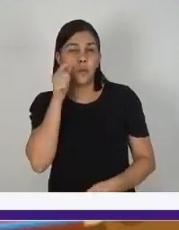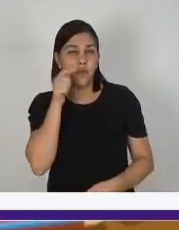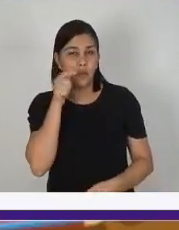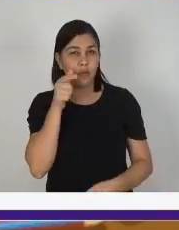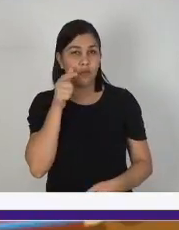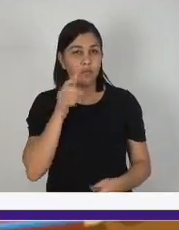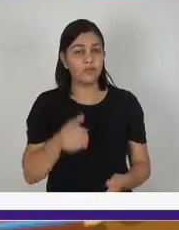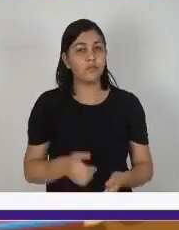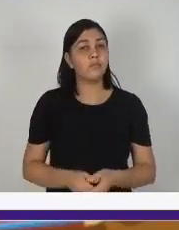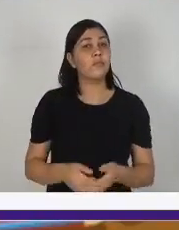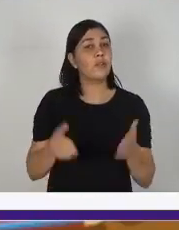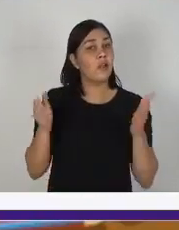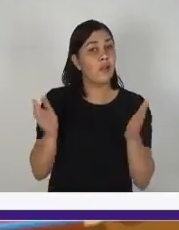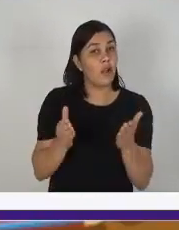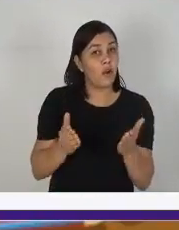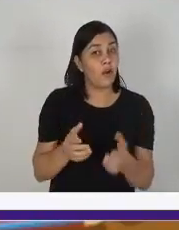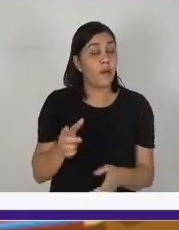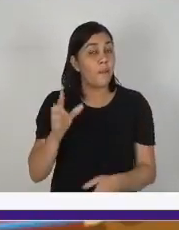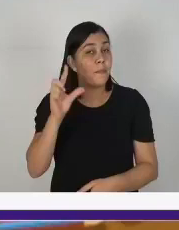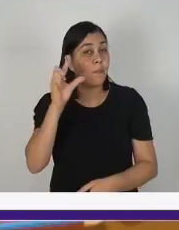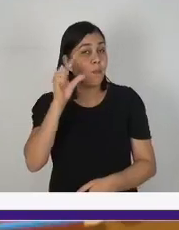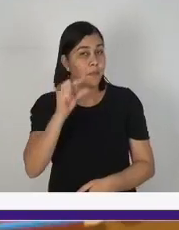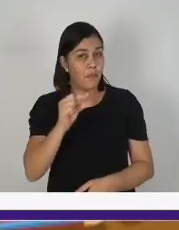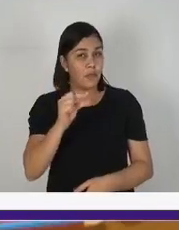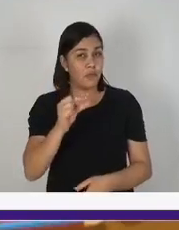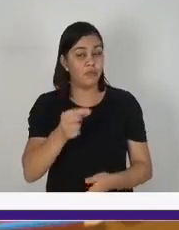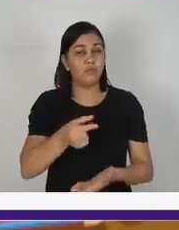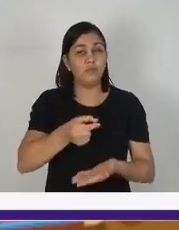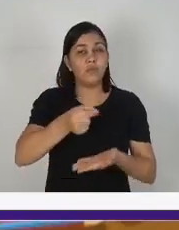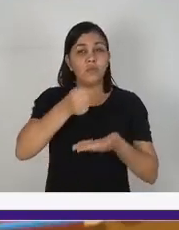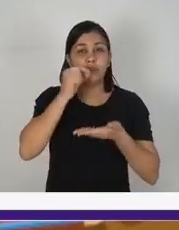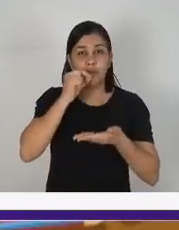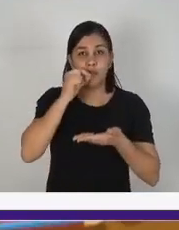menos, menos café, menos líquido.